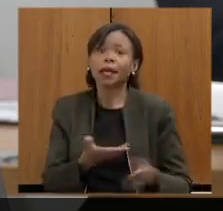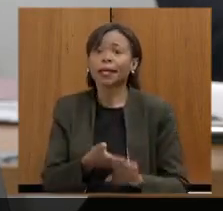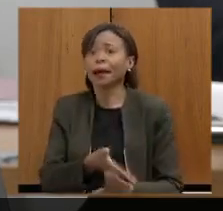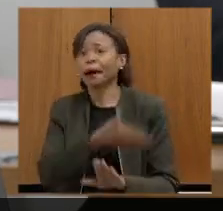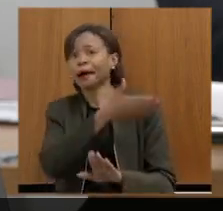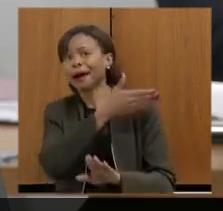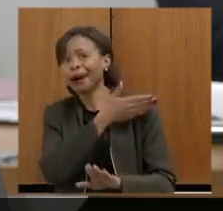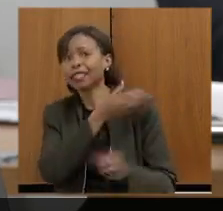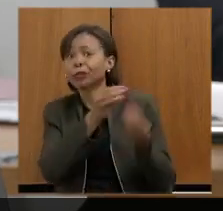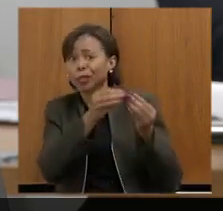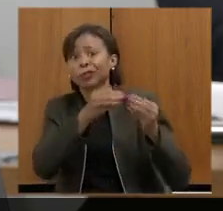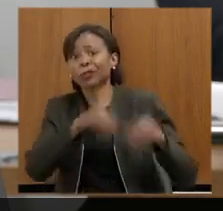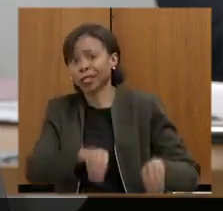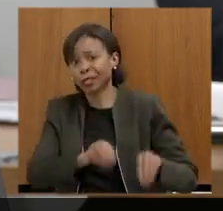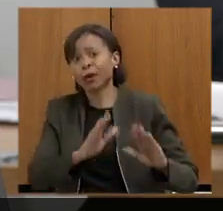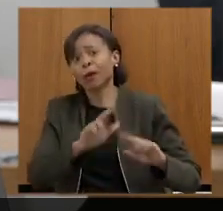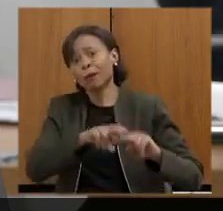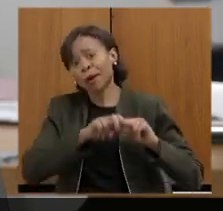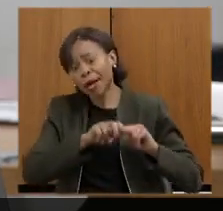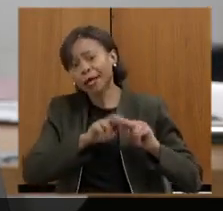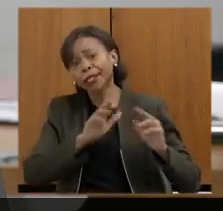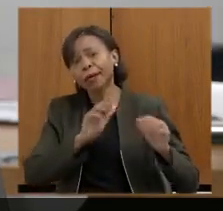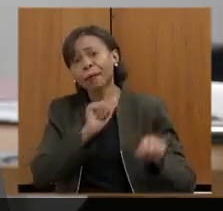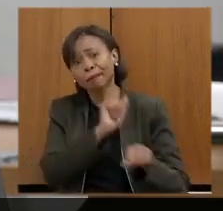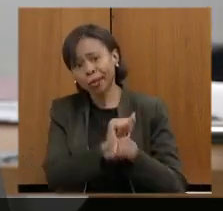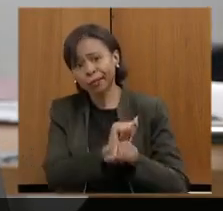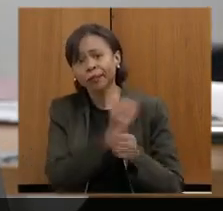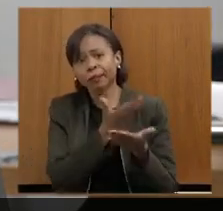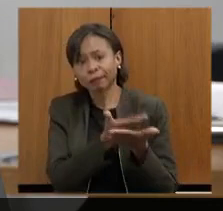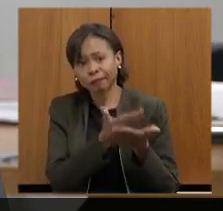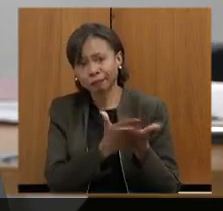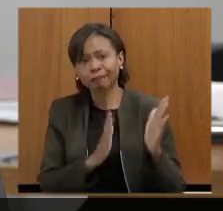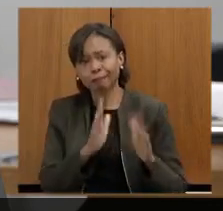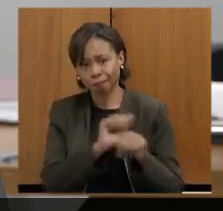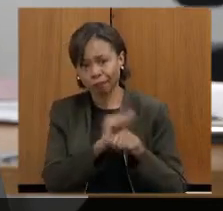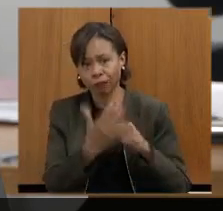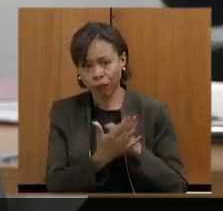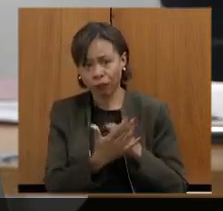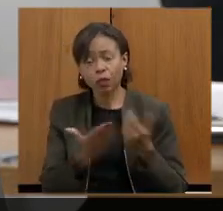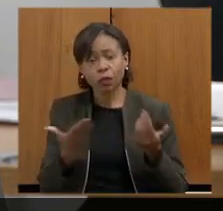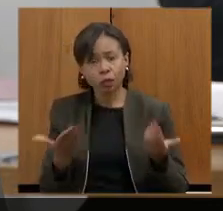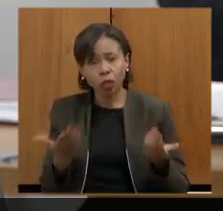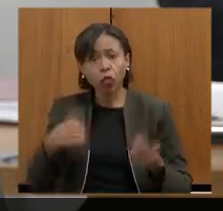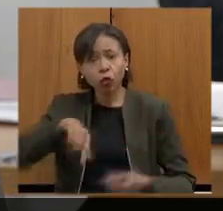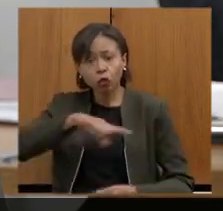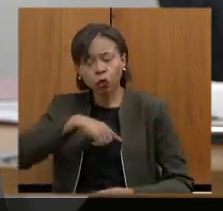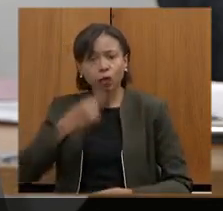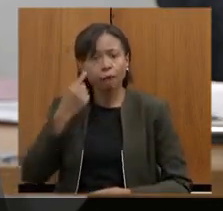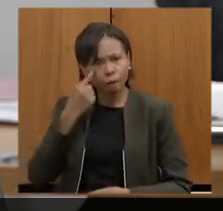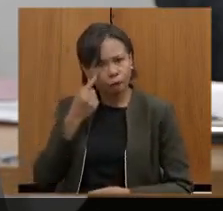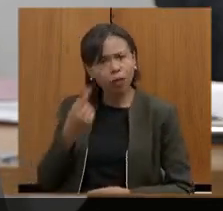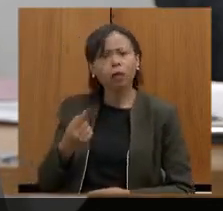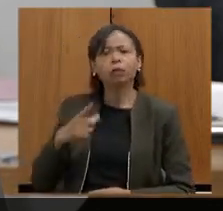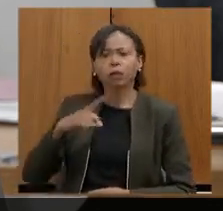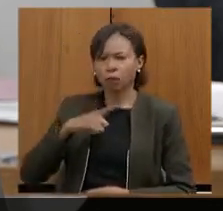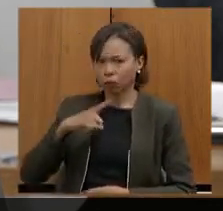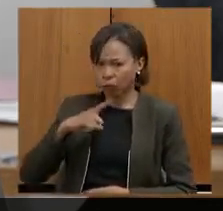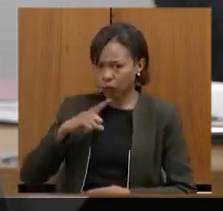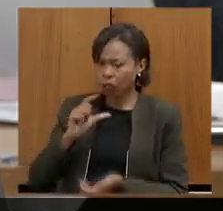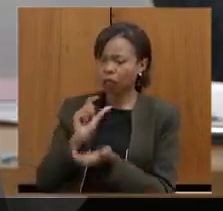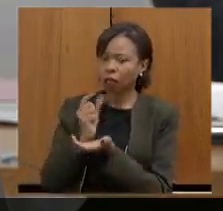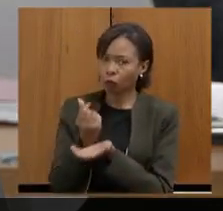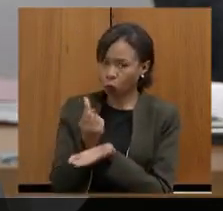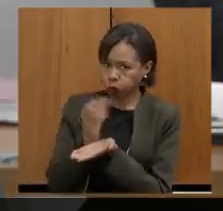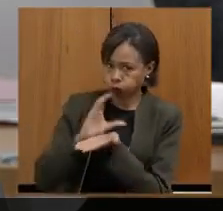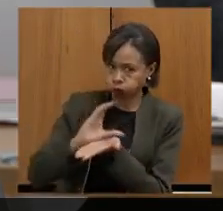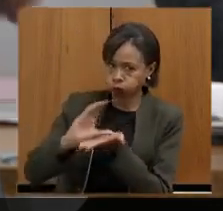-aprendizagem prejudicado durante esse período de paralisação das aulas. A gente vê investimentos. Investimentos